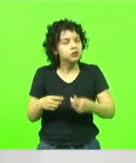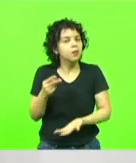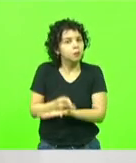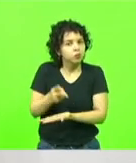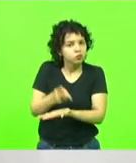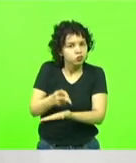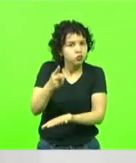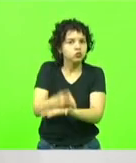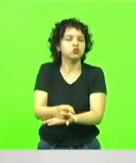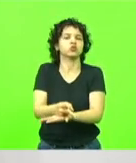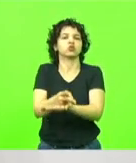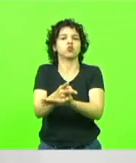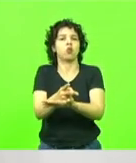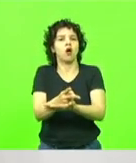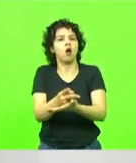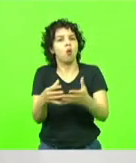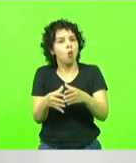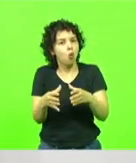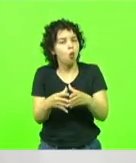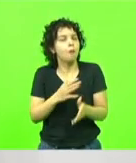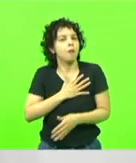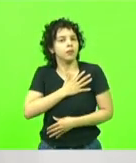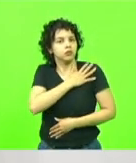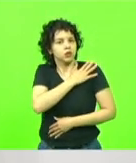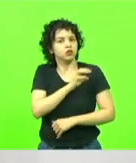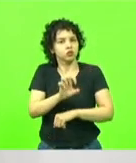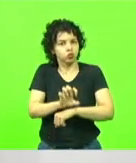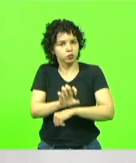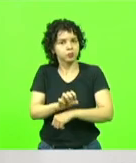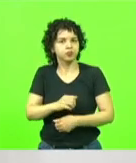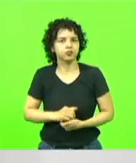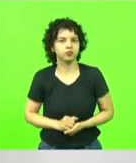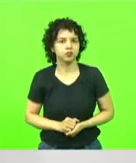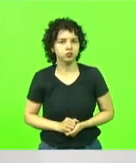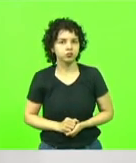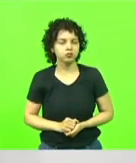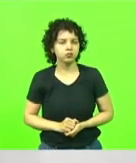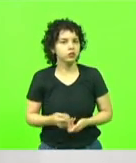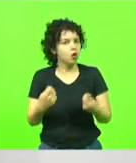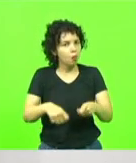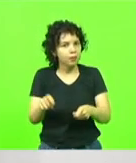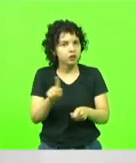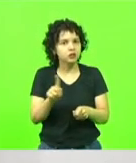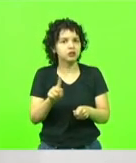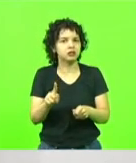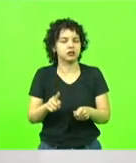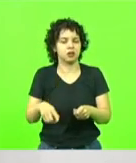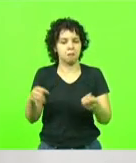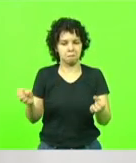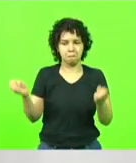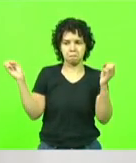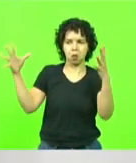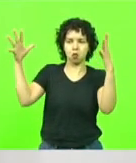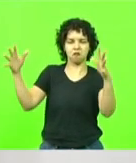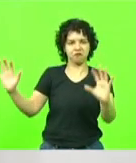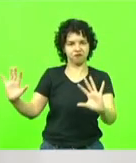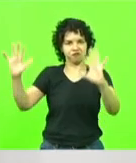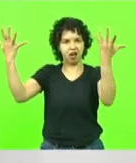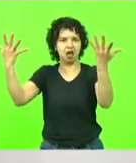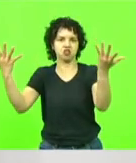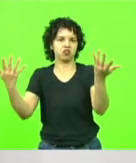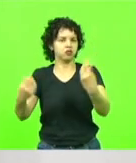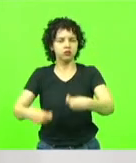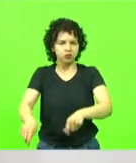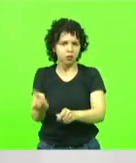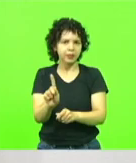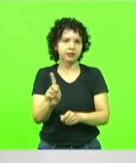instituição militar estadual. Não há necessidade de jogar confetes na Polícia Militar ou no Corpo de Bombeiros Militar.